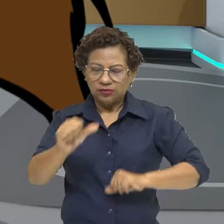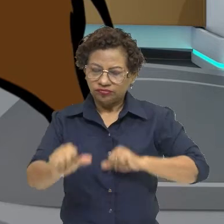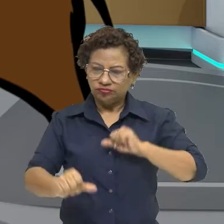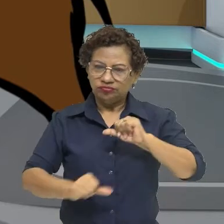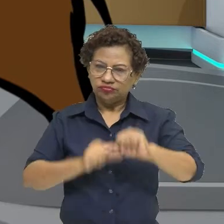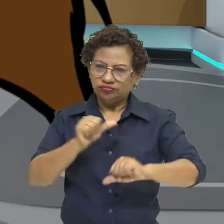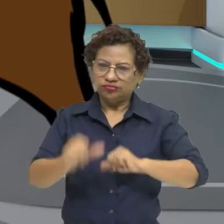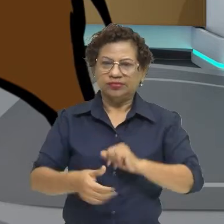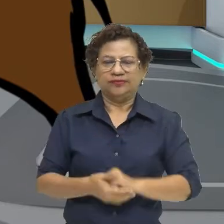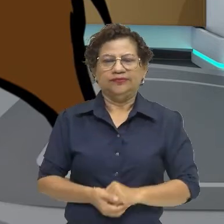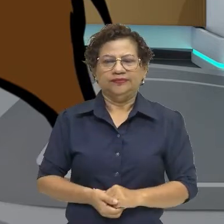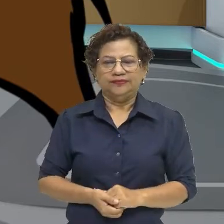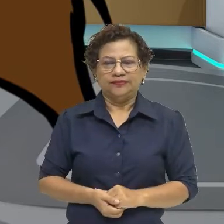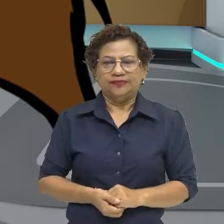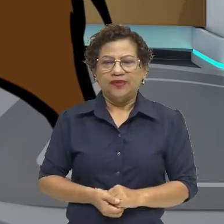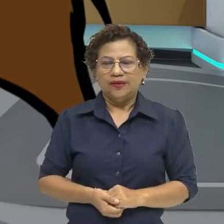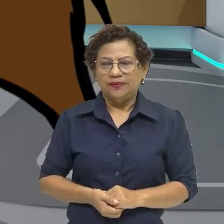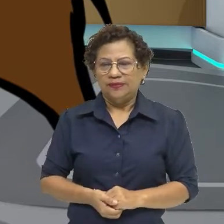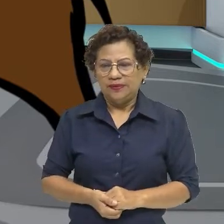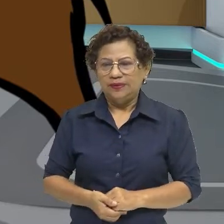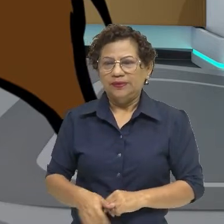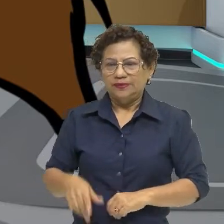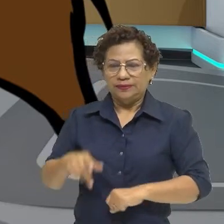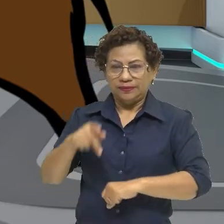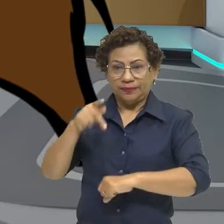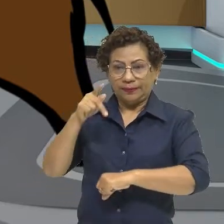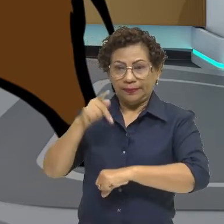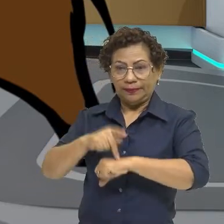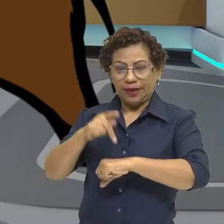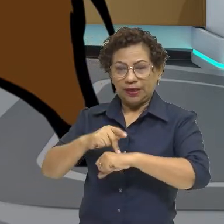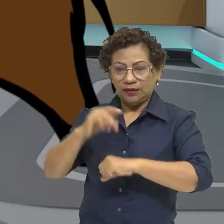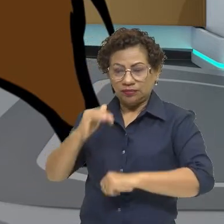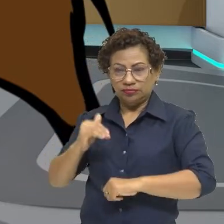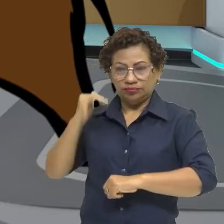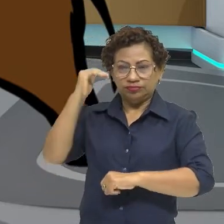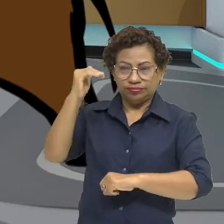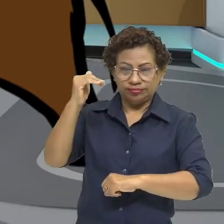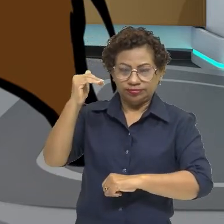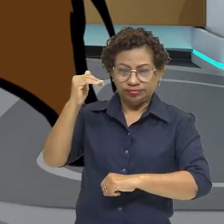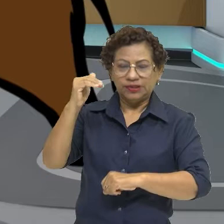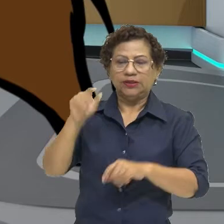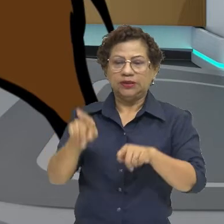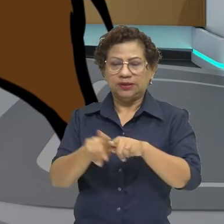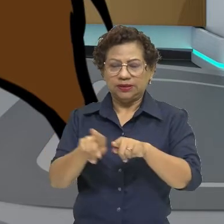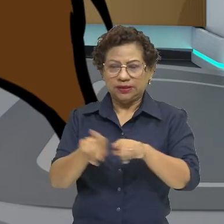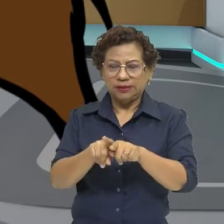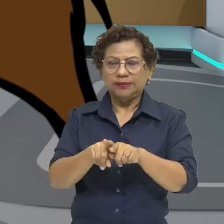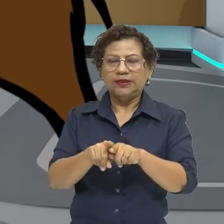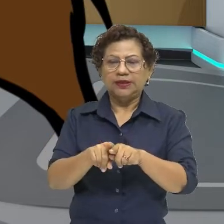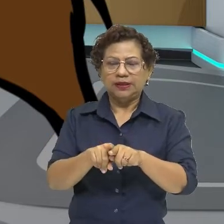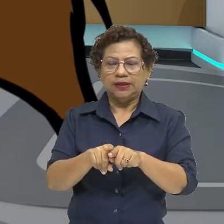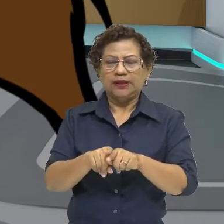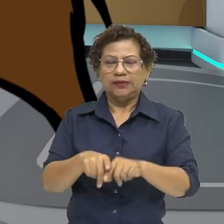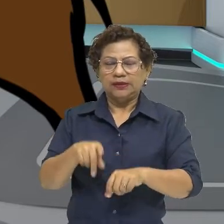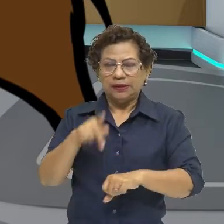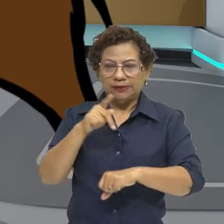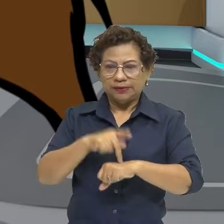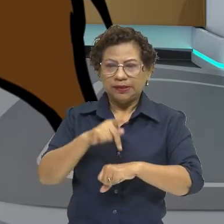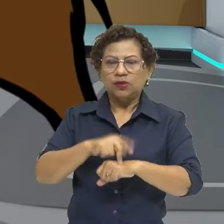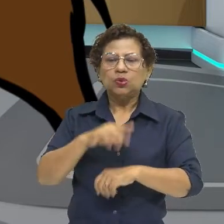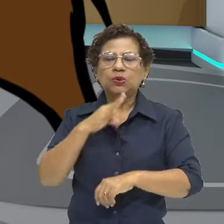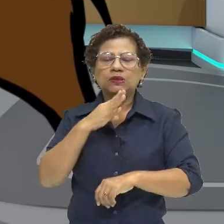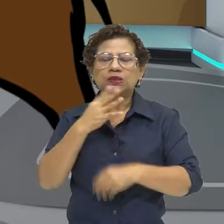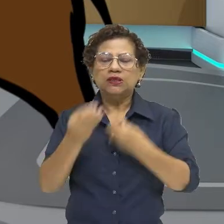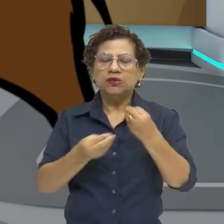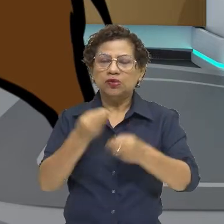do paleolítico inferior e do paleolítico superior, também conhecido como idade da pedra